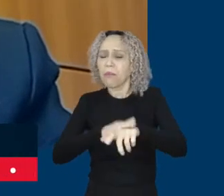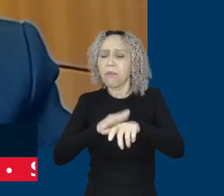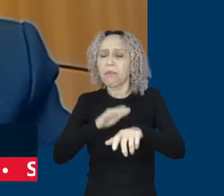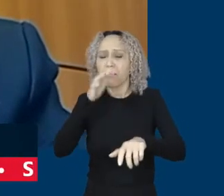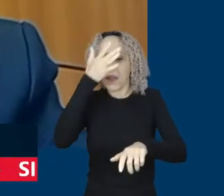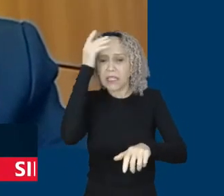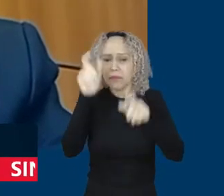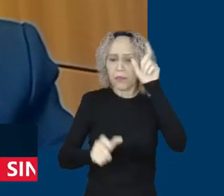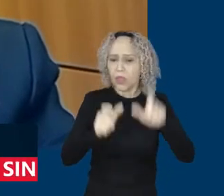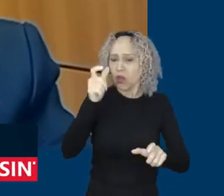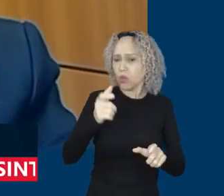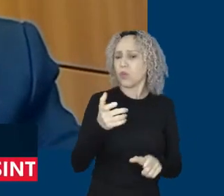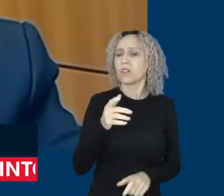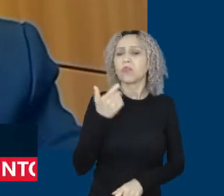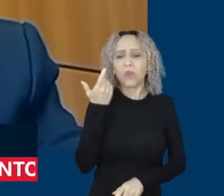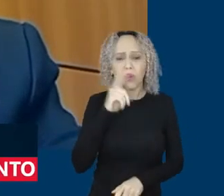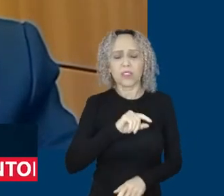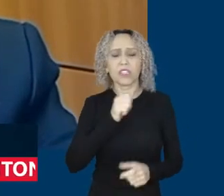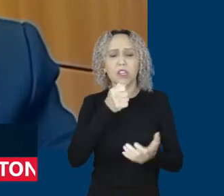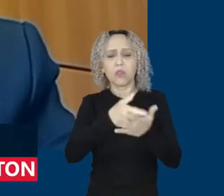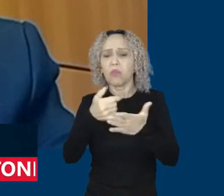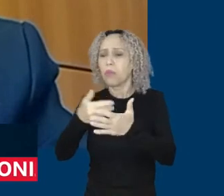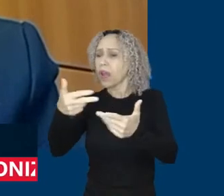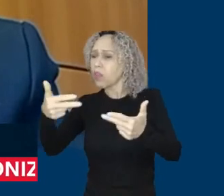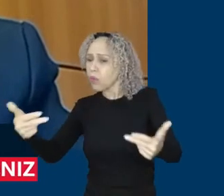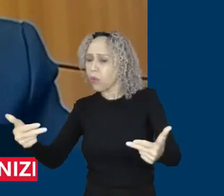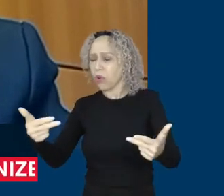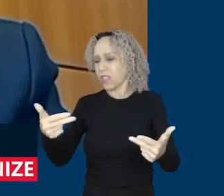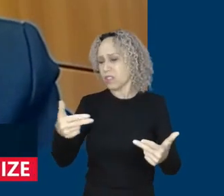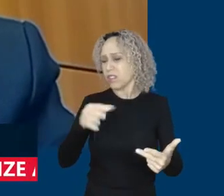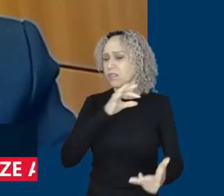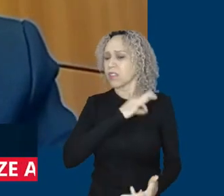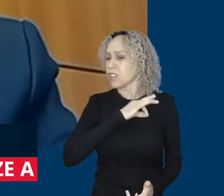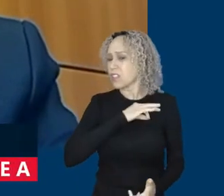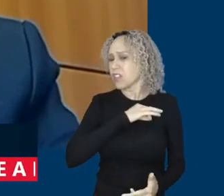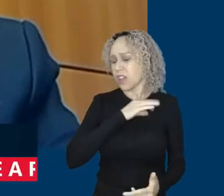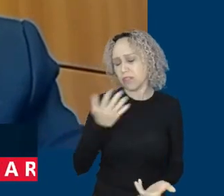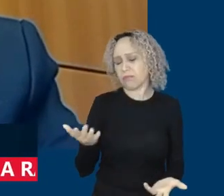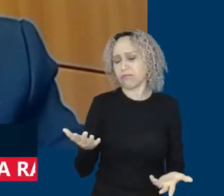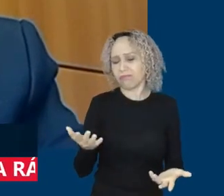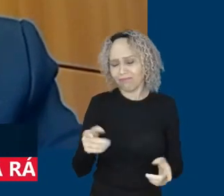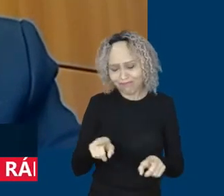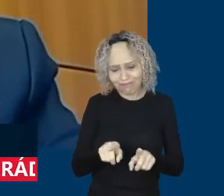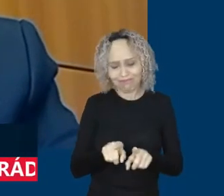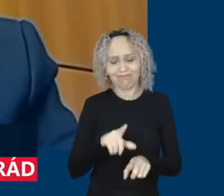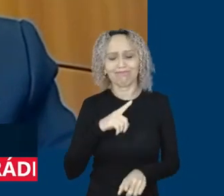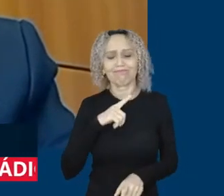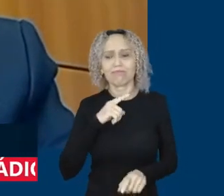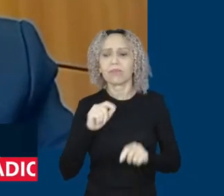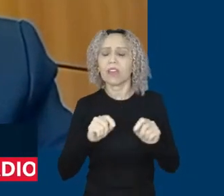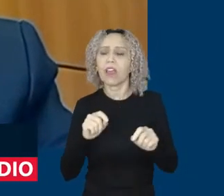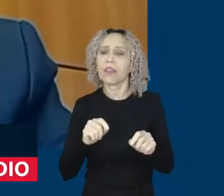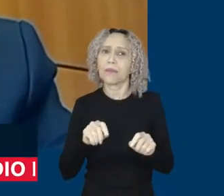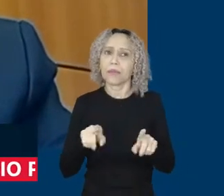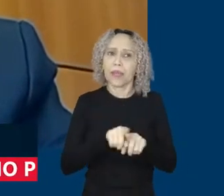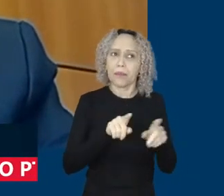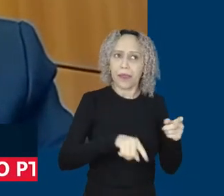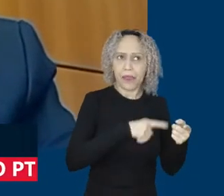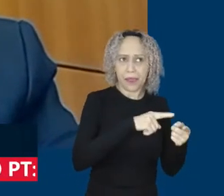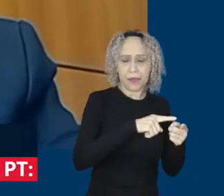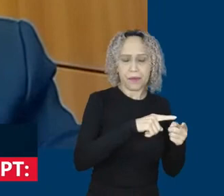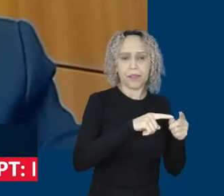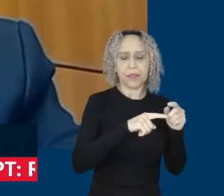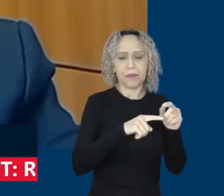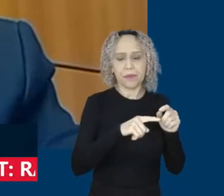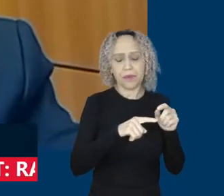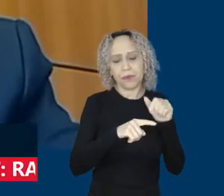demonstrou mais distributiva a política que mais distribuiu renda acompanhada com os programas sociais, Bolsa Família e